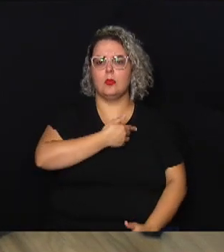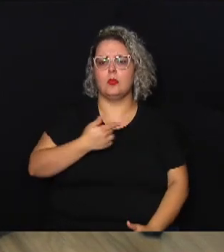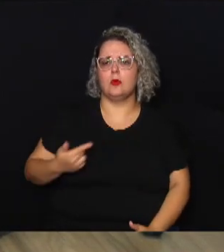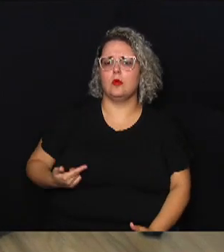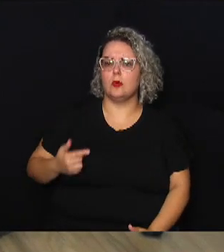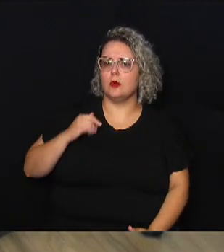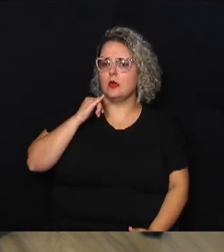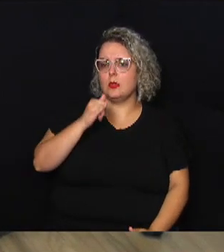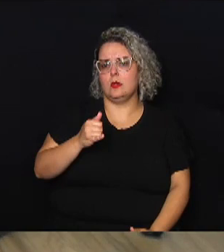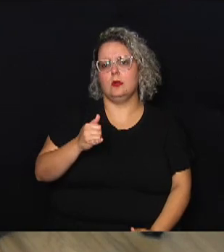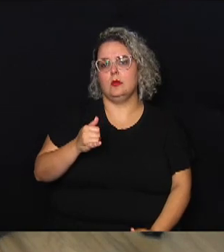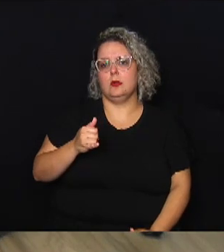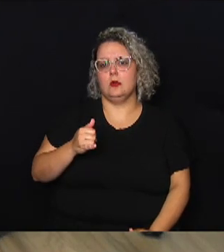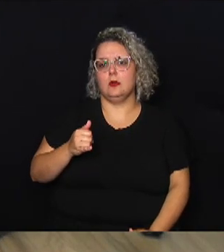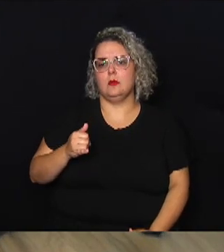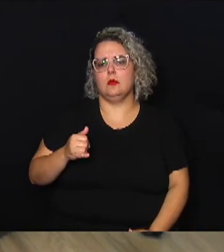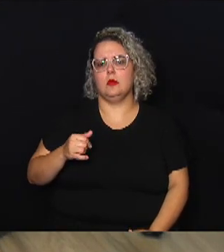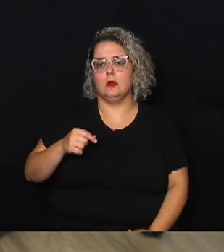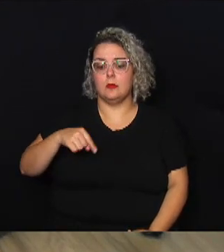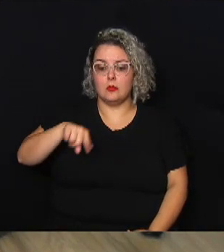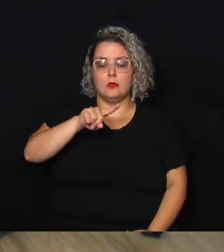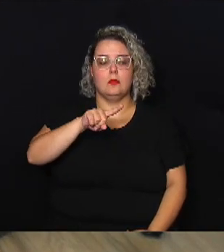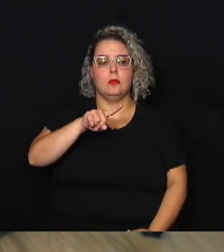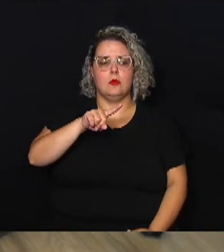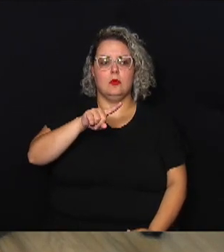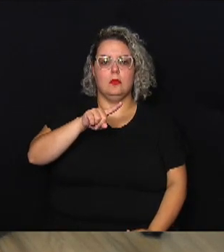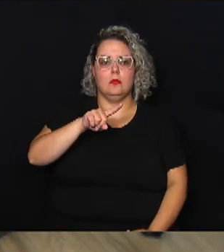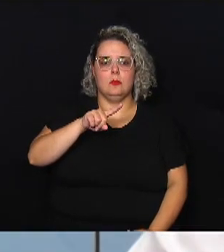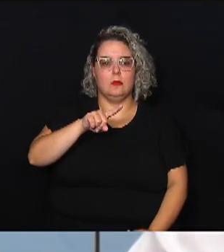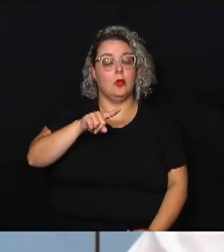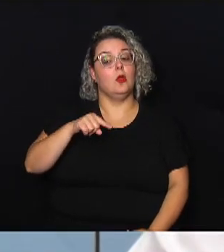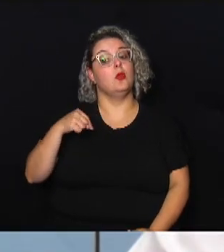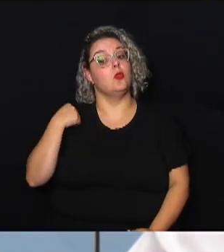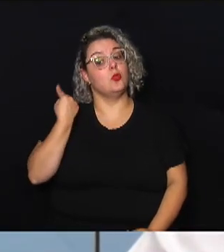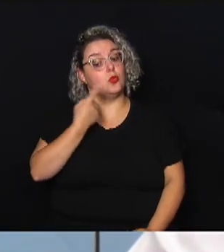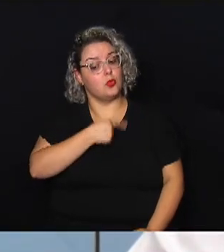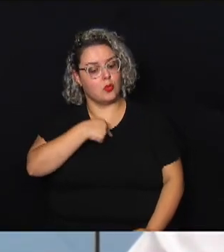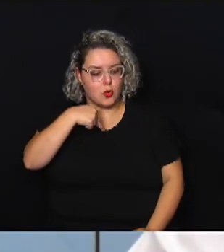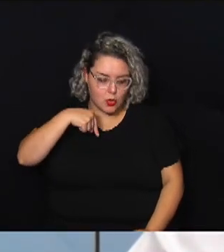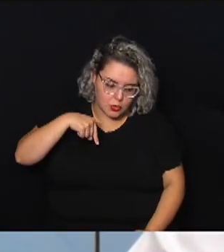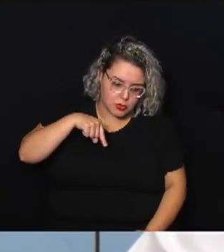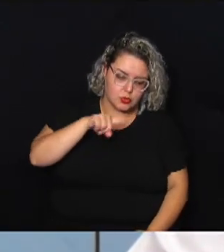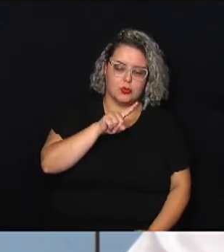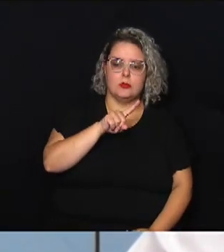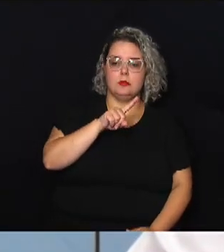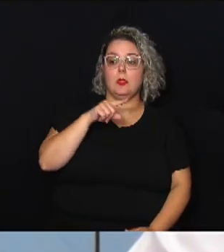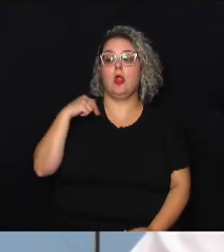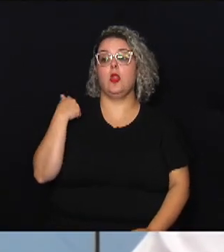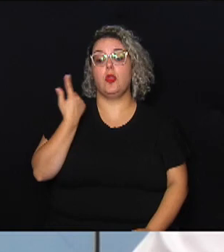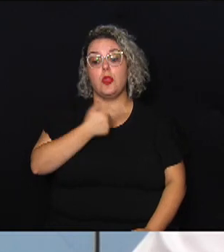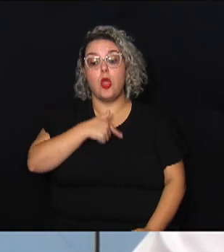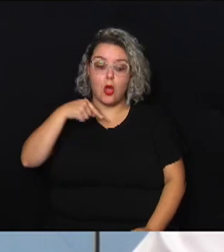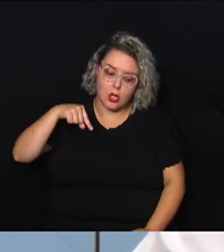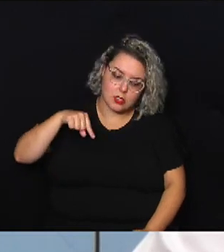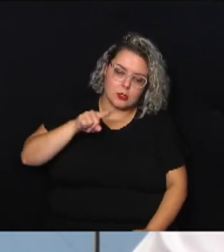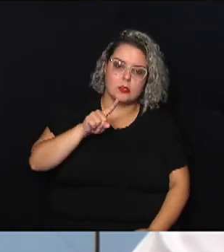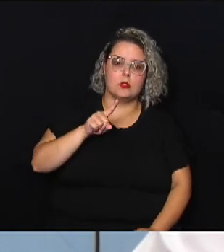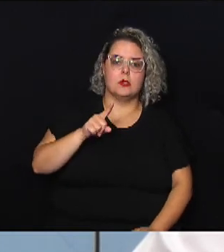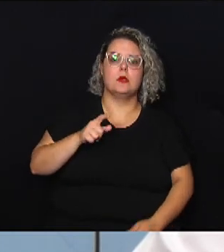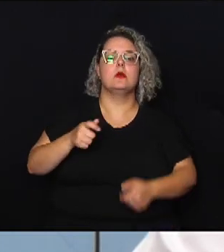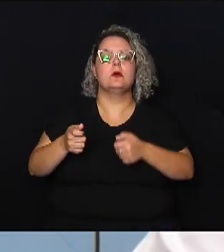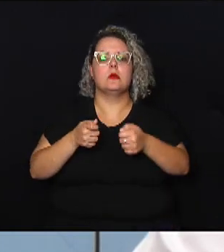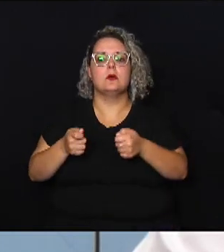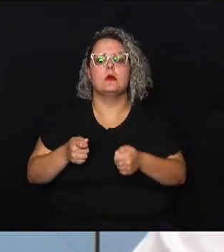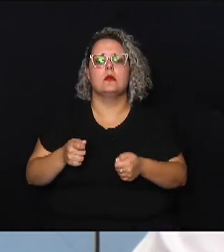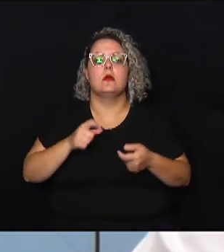disse aos seus subordinados vão ele disse vamos ele falou vamos então ele pegou o comando como o